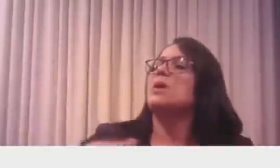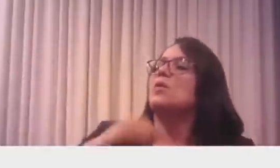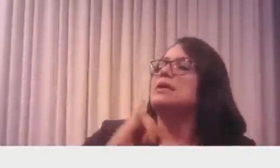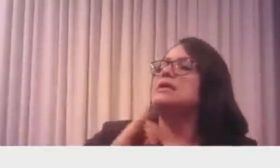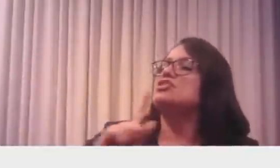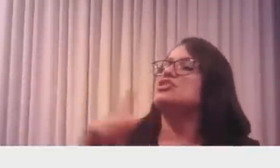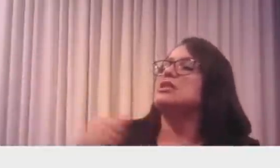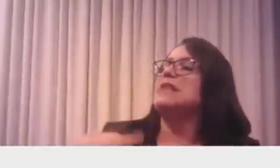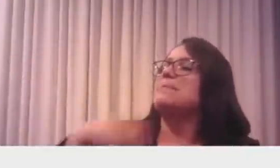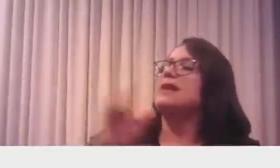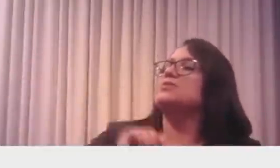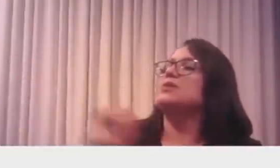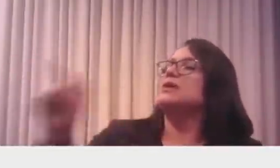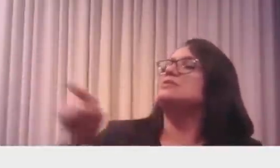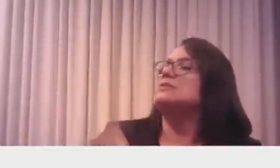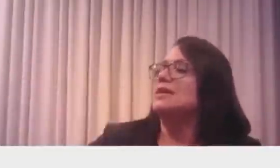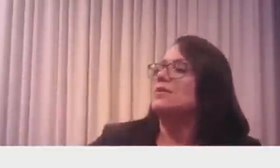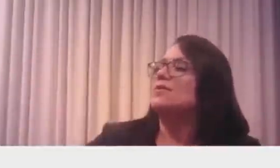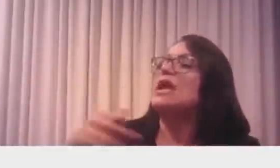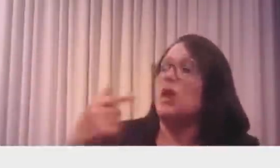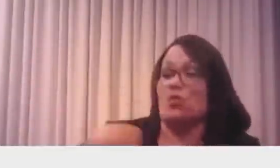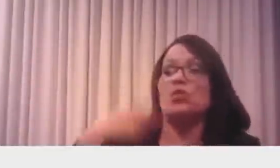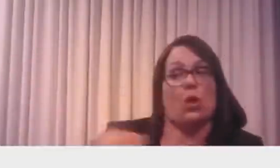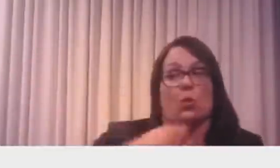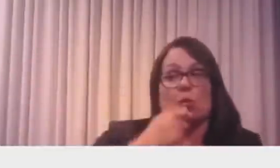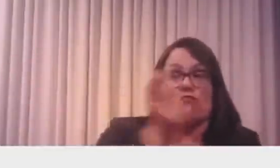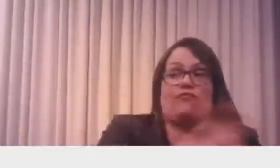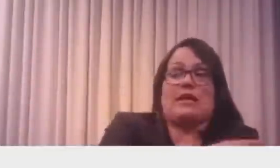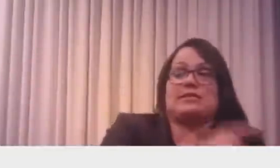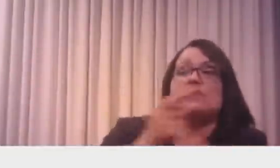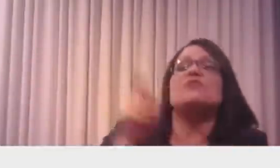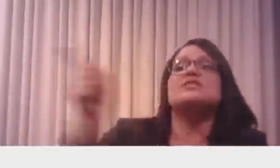que está vacinado? Ele sorriu e não quis apostar comigo.